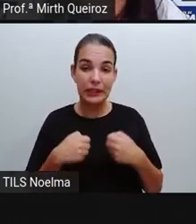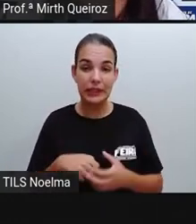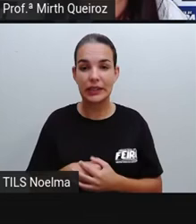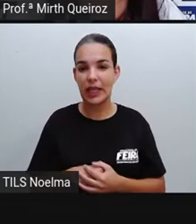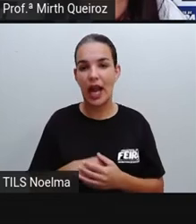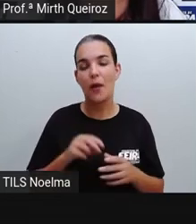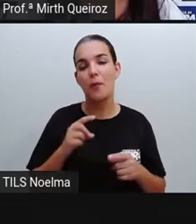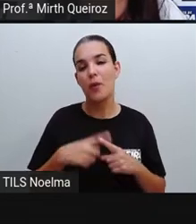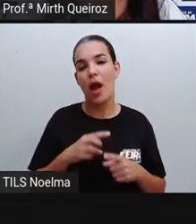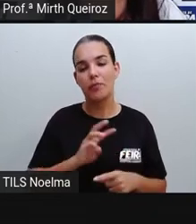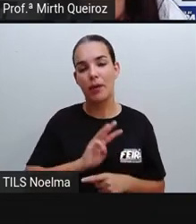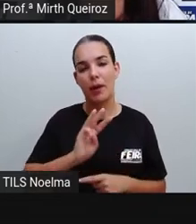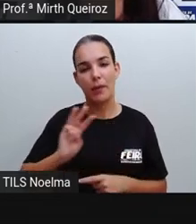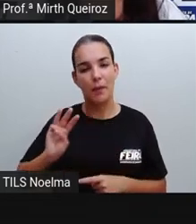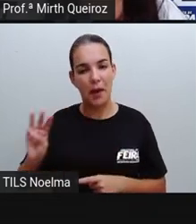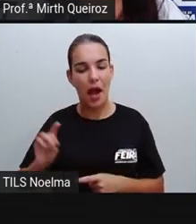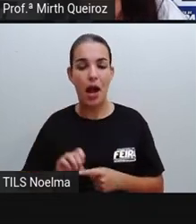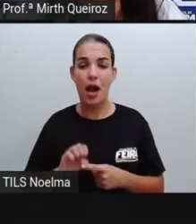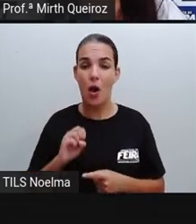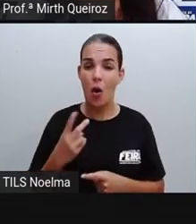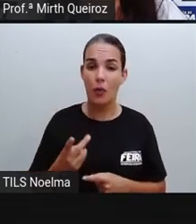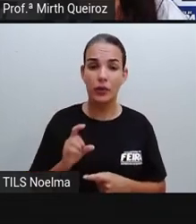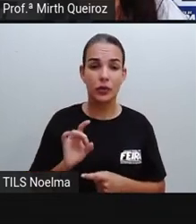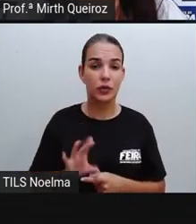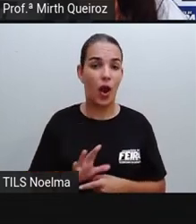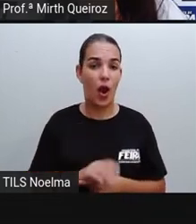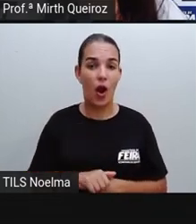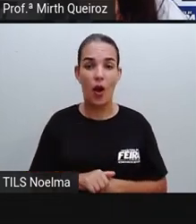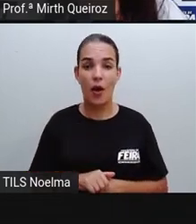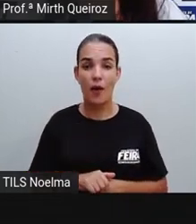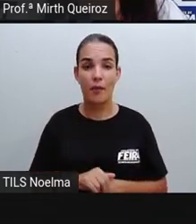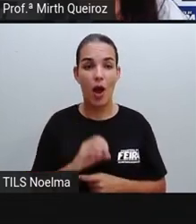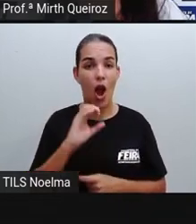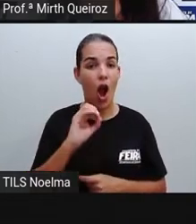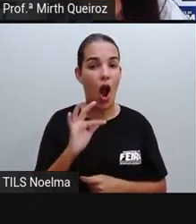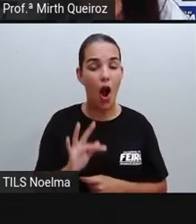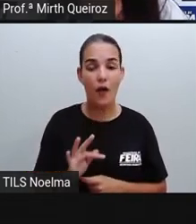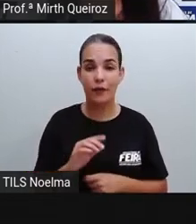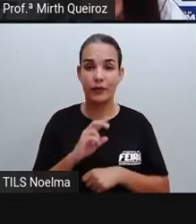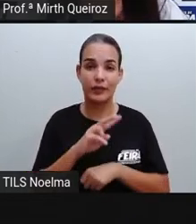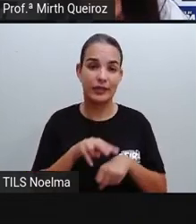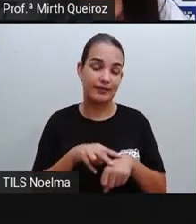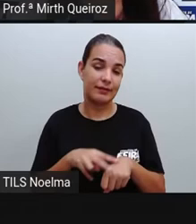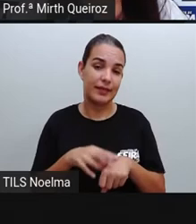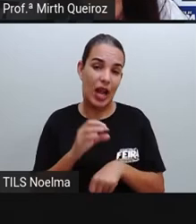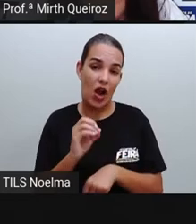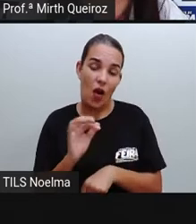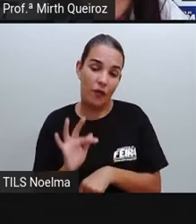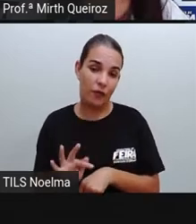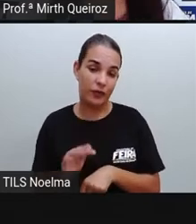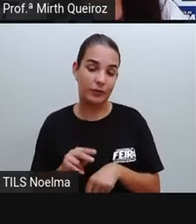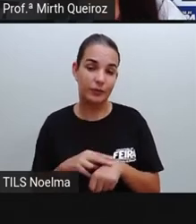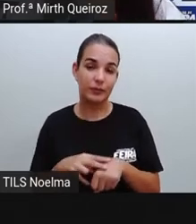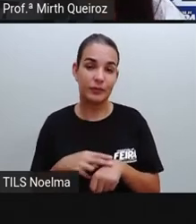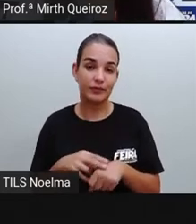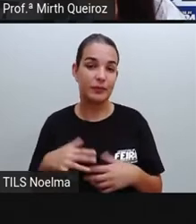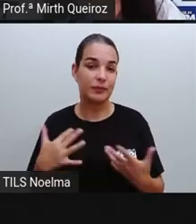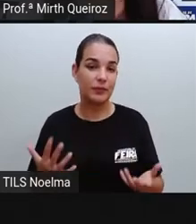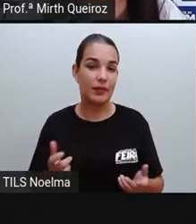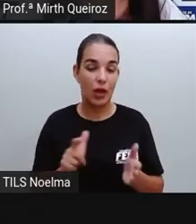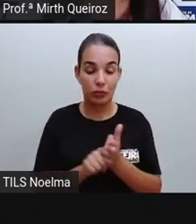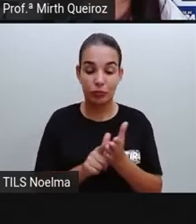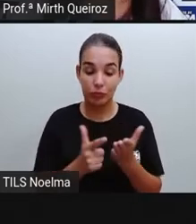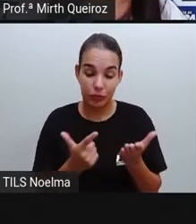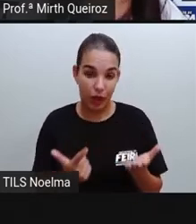blogs, sites, ou também offline, né? Um jornal impresso